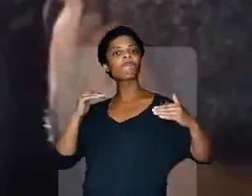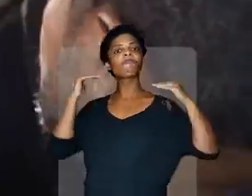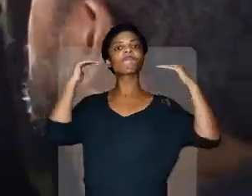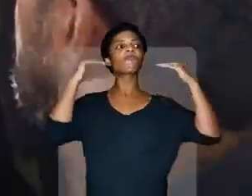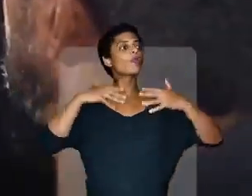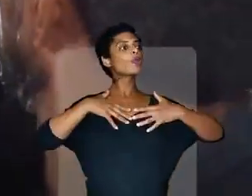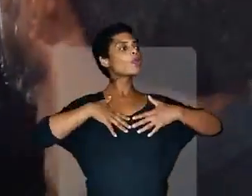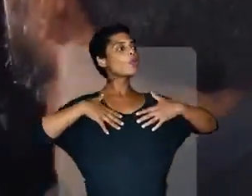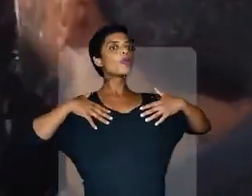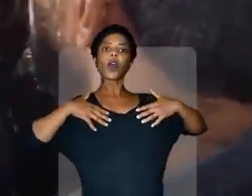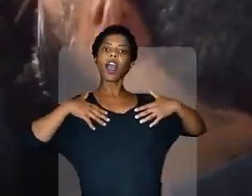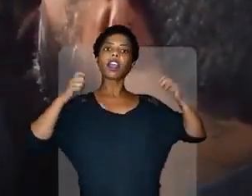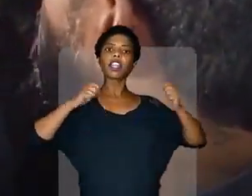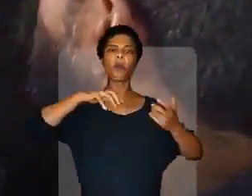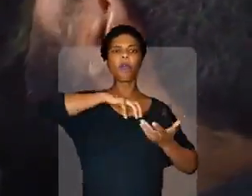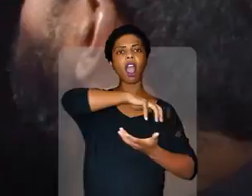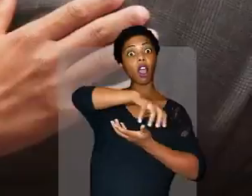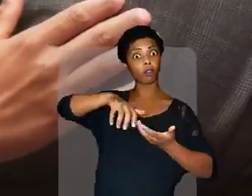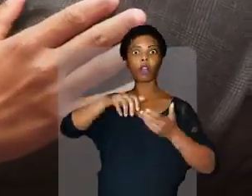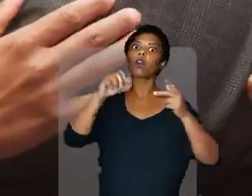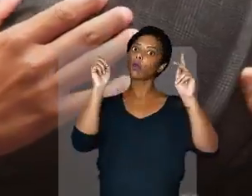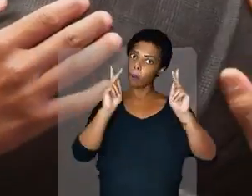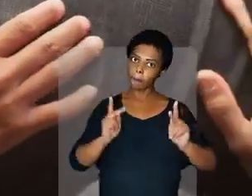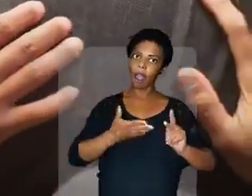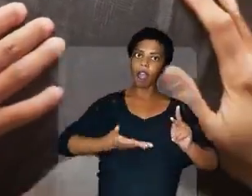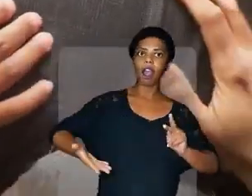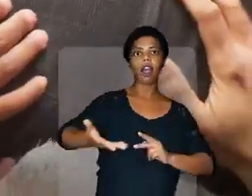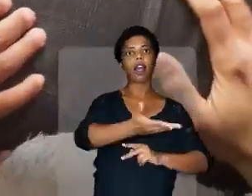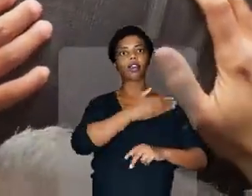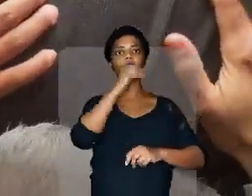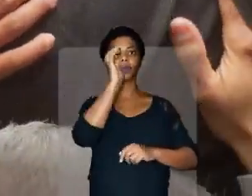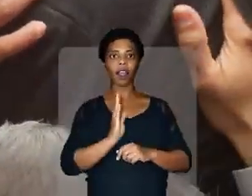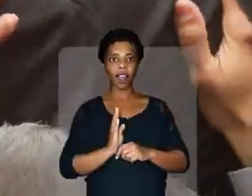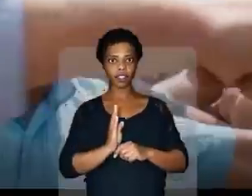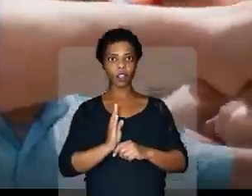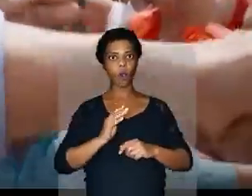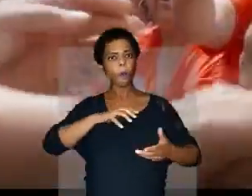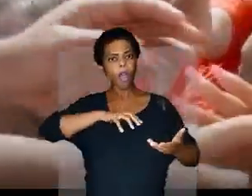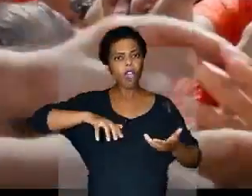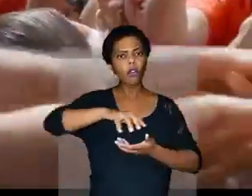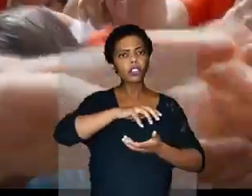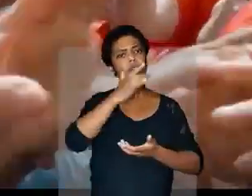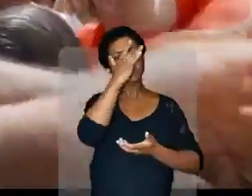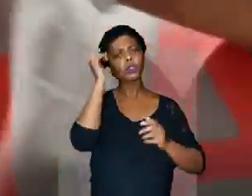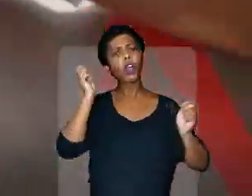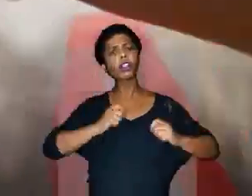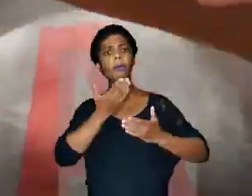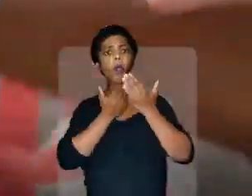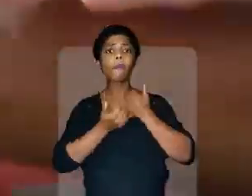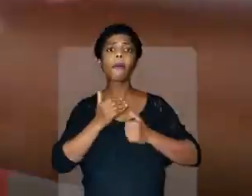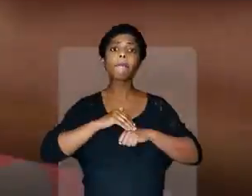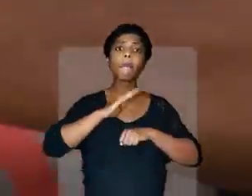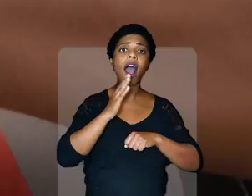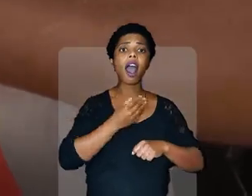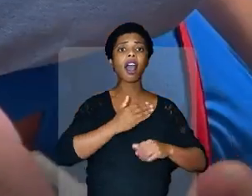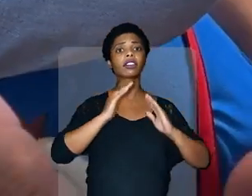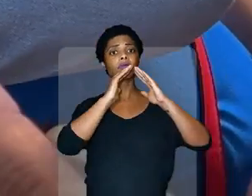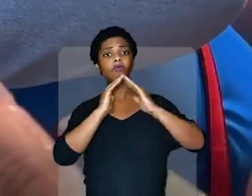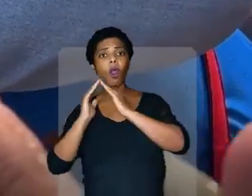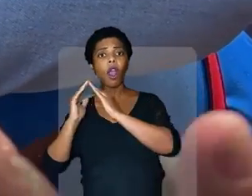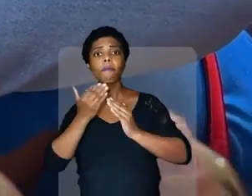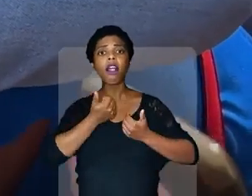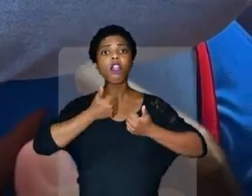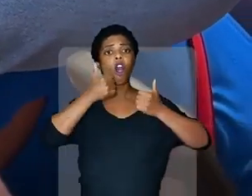Uma revolução que as pessoas possam comer mais, morar melhor, trabalhar melhor, ganhar melhor, se vestir melhor.